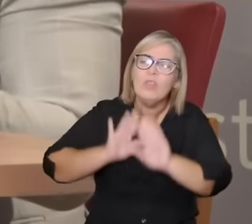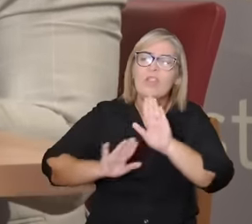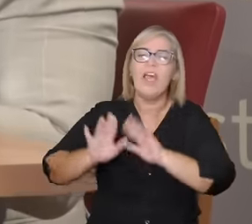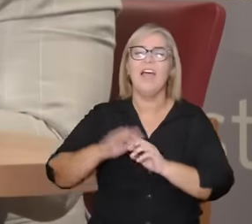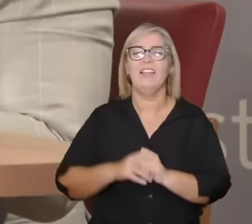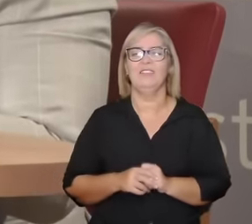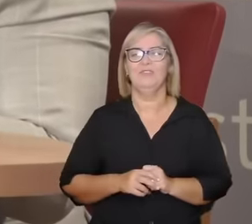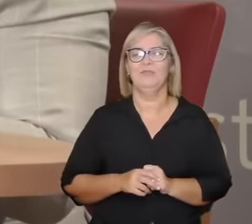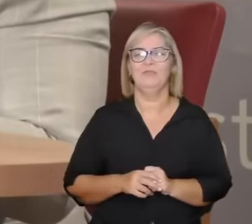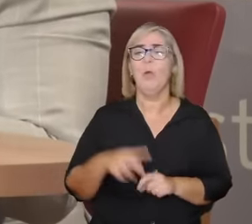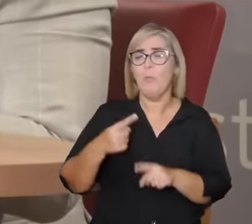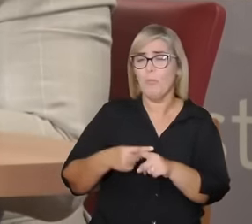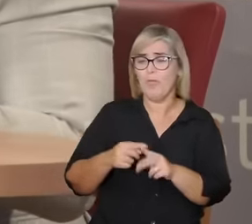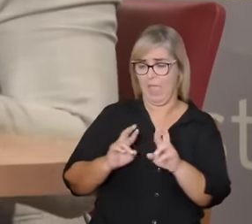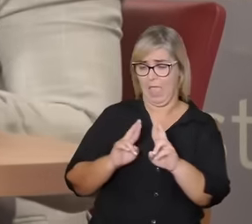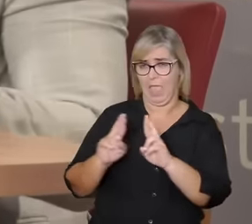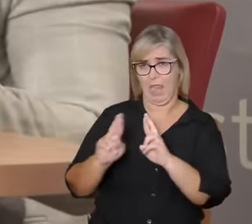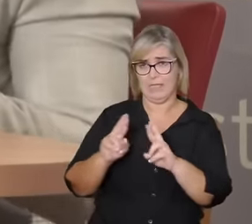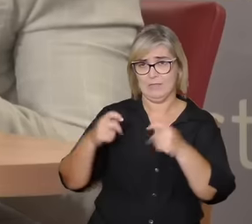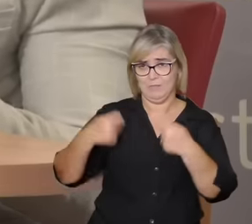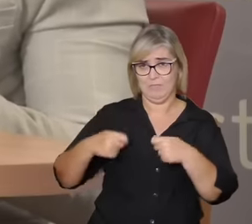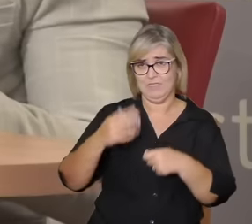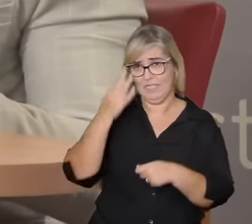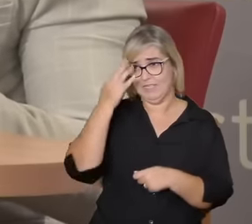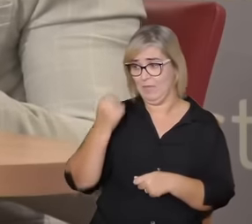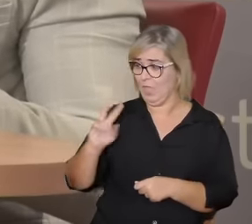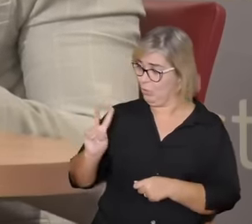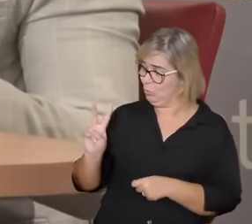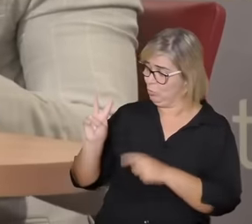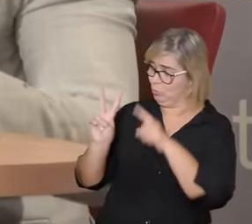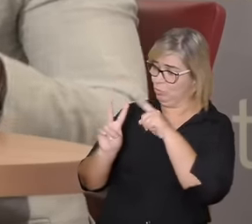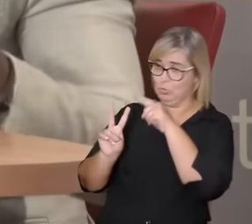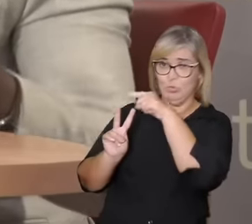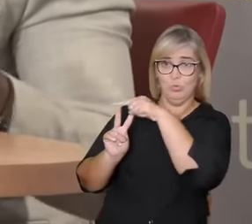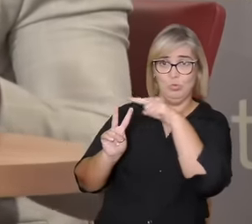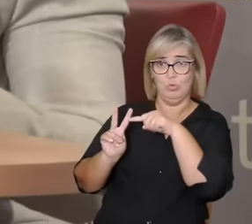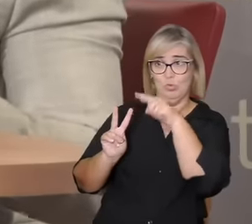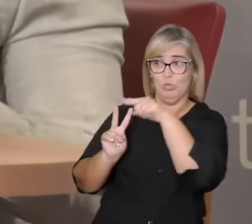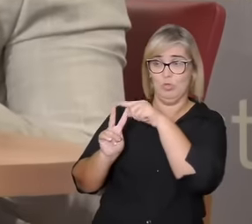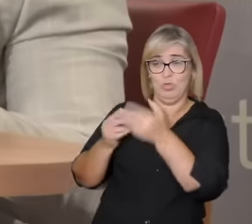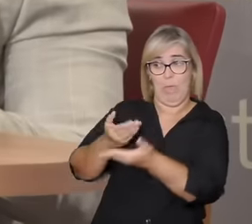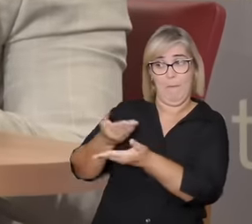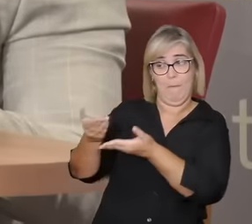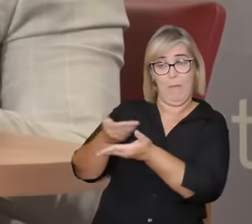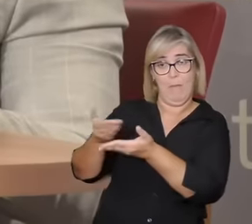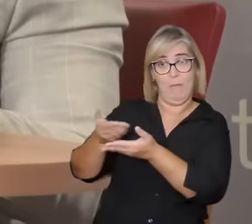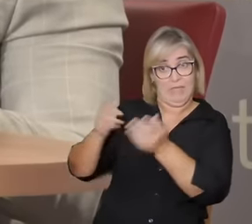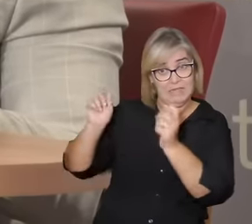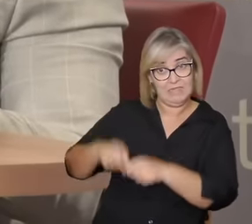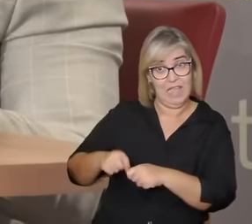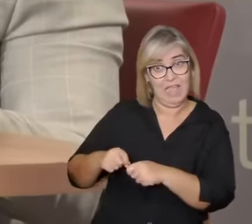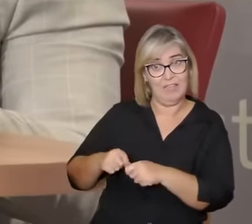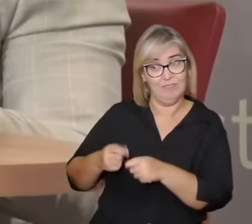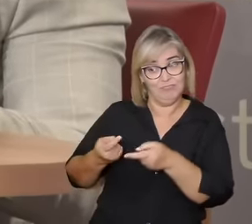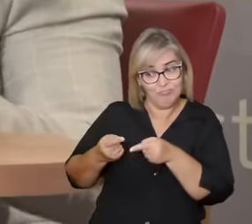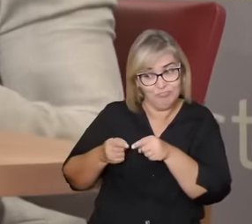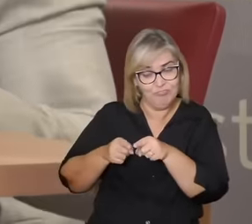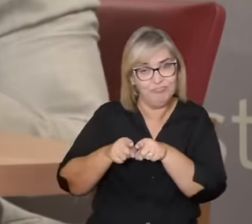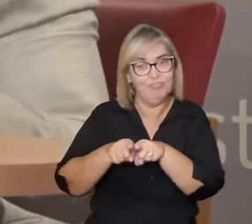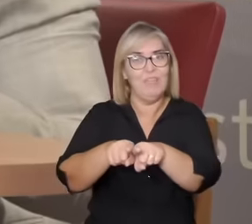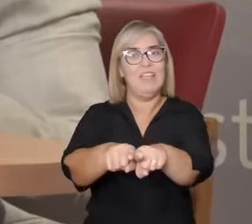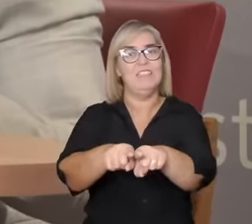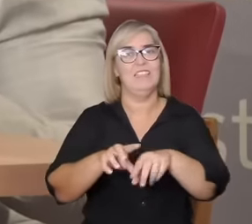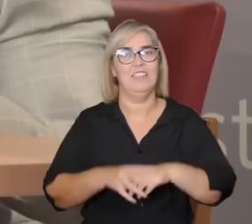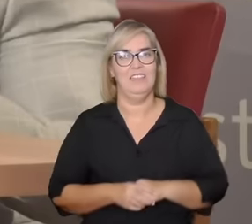ou não caminhar junto ou se a gente faz caminhadas de maneiras diferentes muitas vezes com